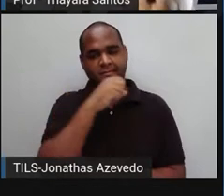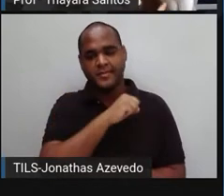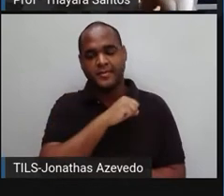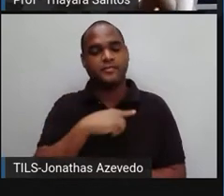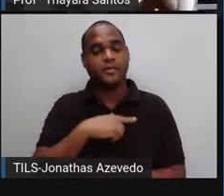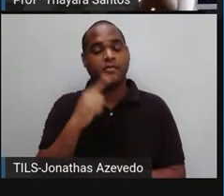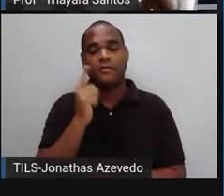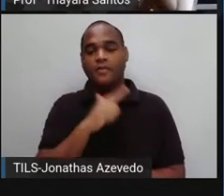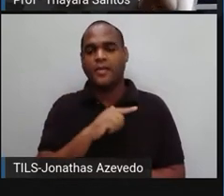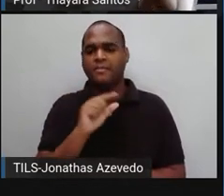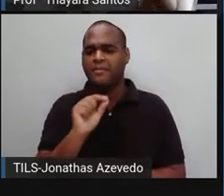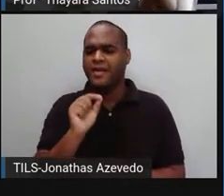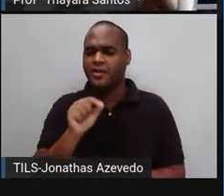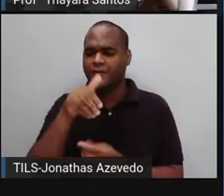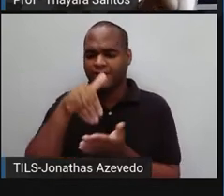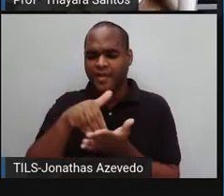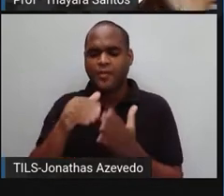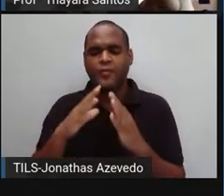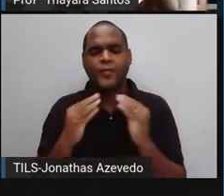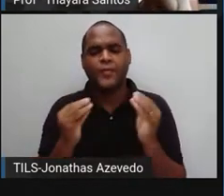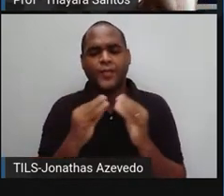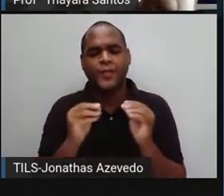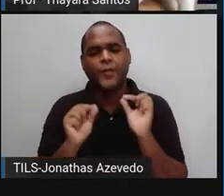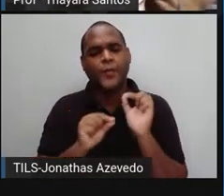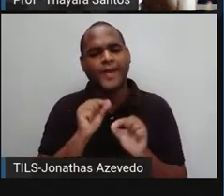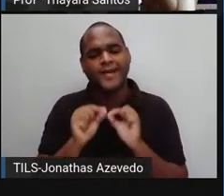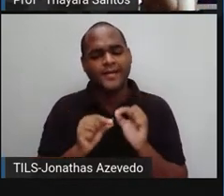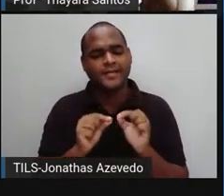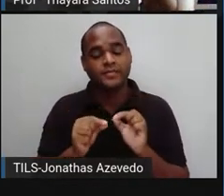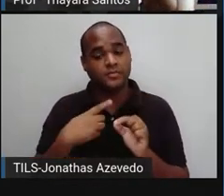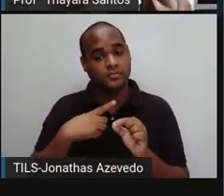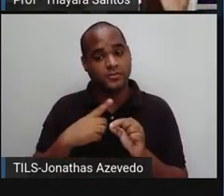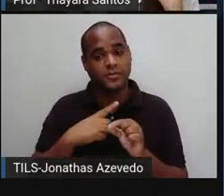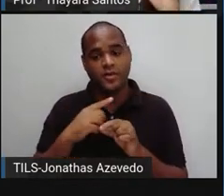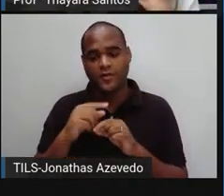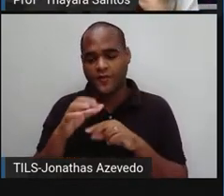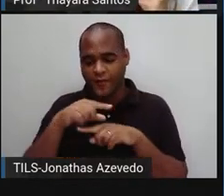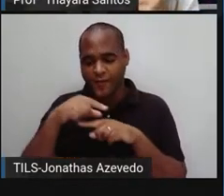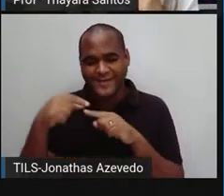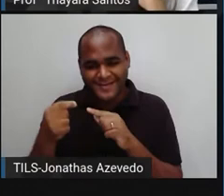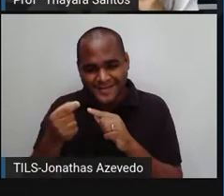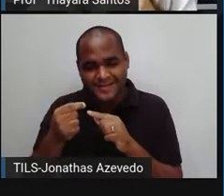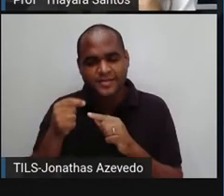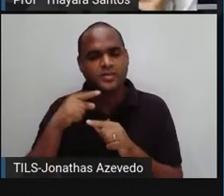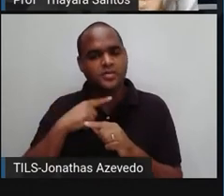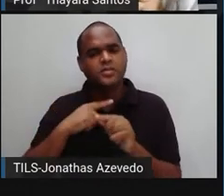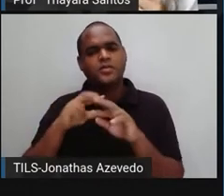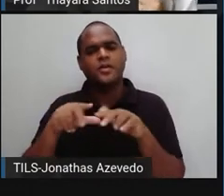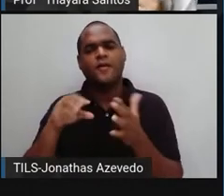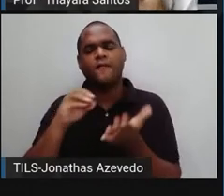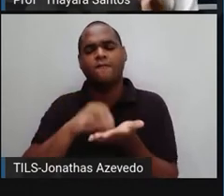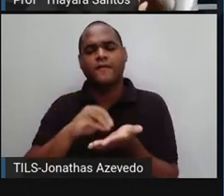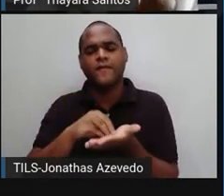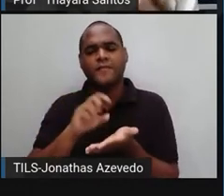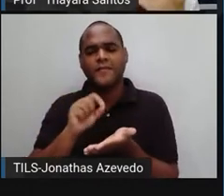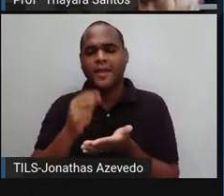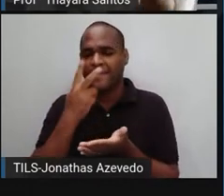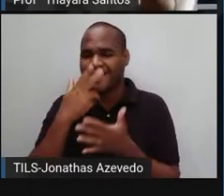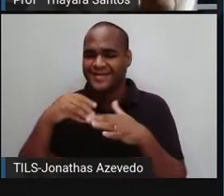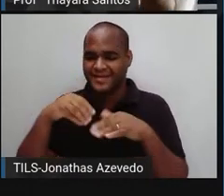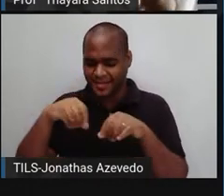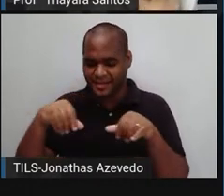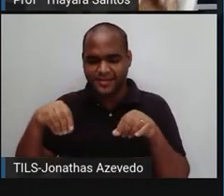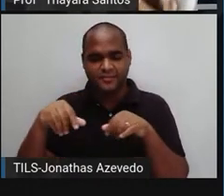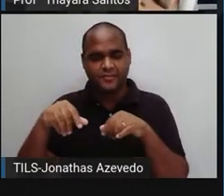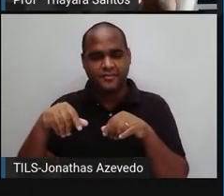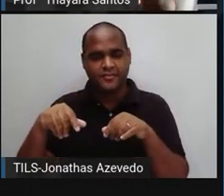que é aquilo que sobra no final, né? Porque tem lá um monte de folha e um monte de resto de alimento e no final sobra uma coisa parecendo uma terra. O que